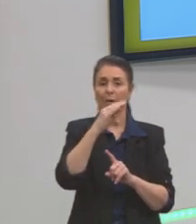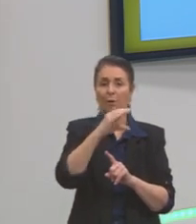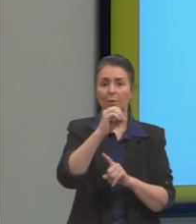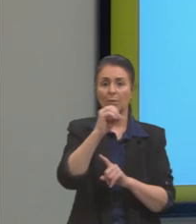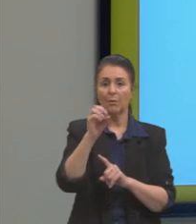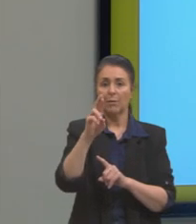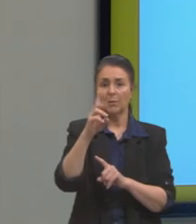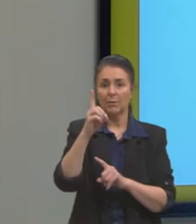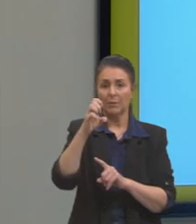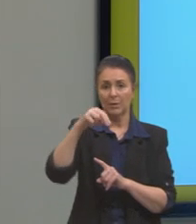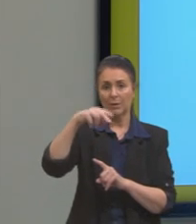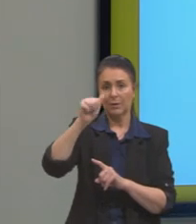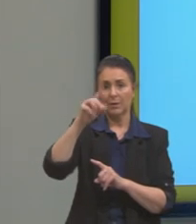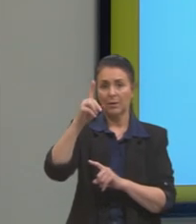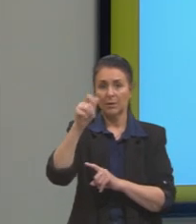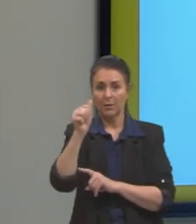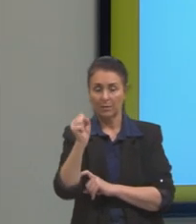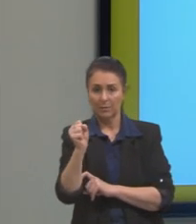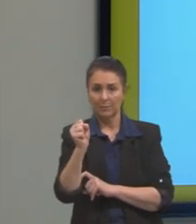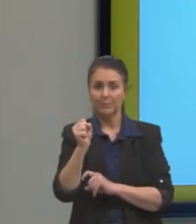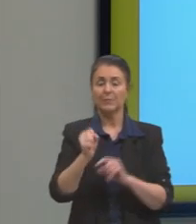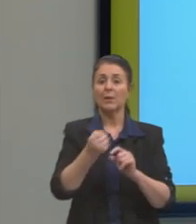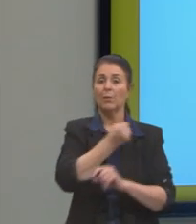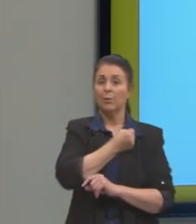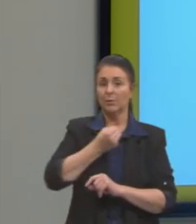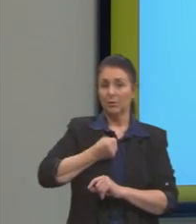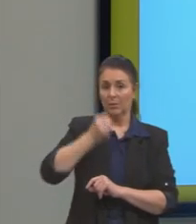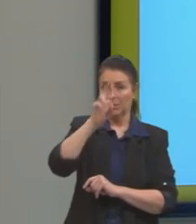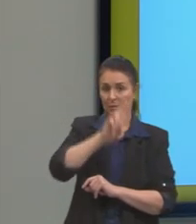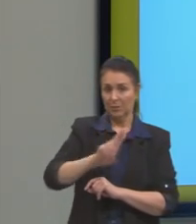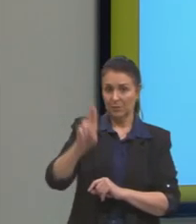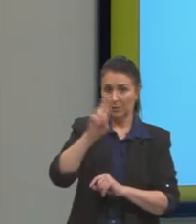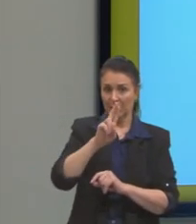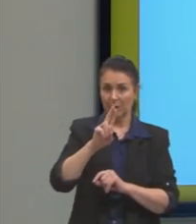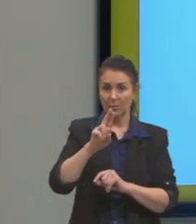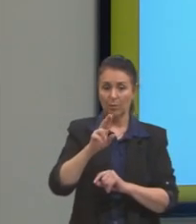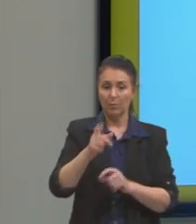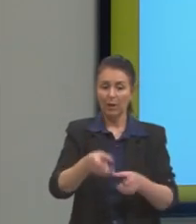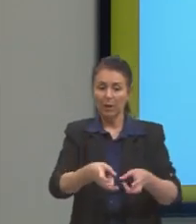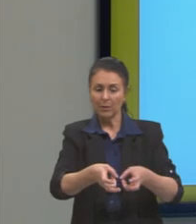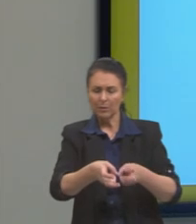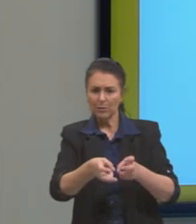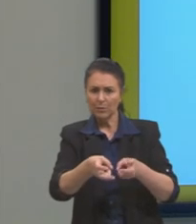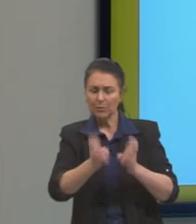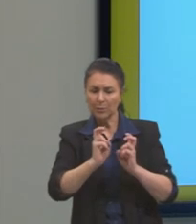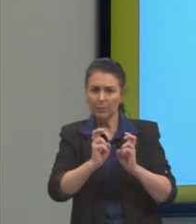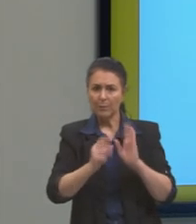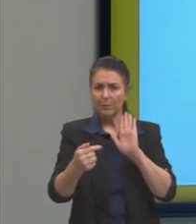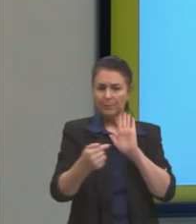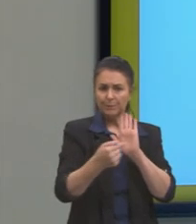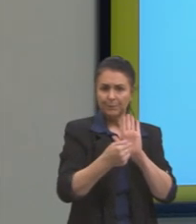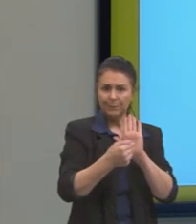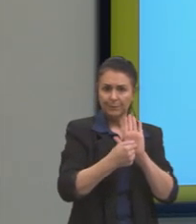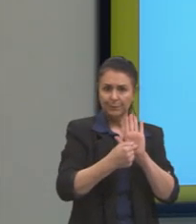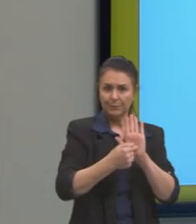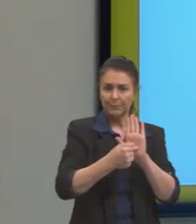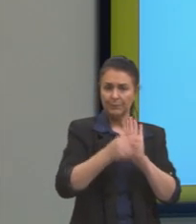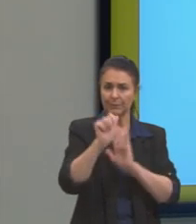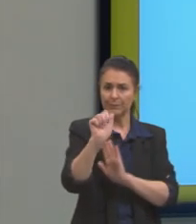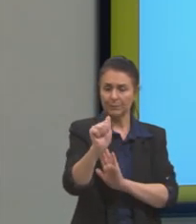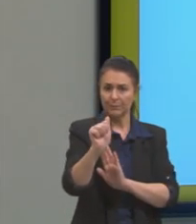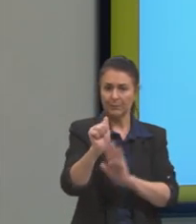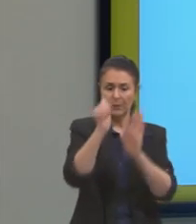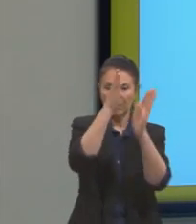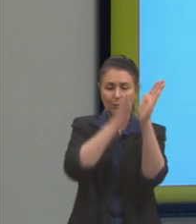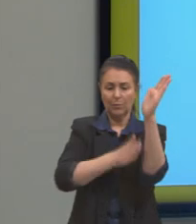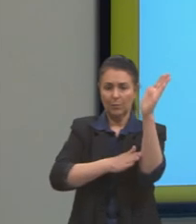Então, a notação a ser usada para a localização do ponto A no plano cartesiano é, aqui, infelizmente, no